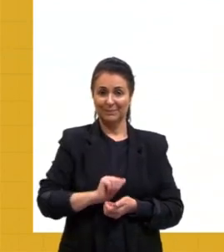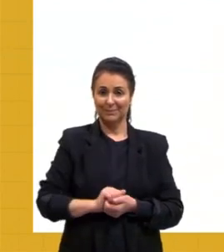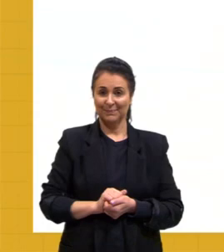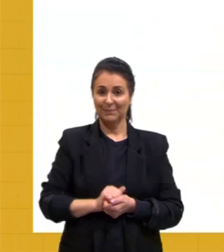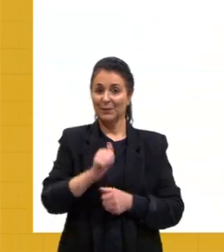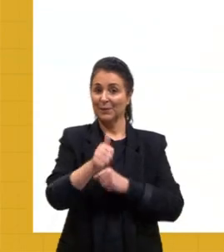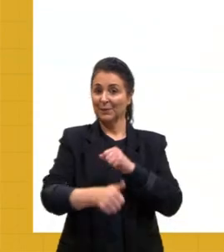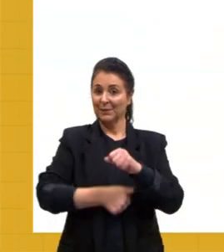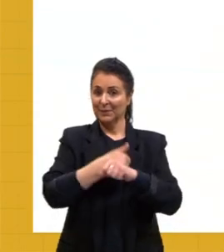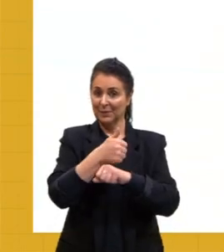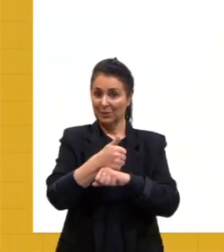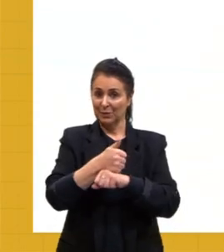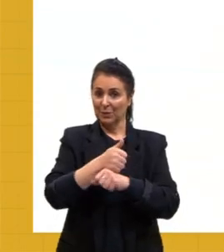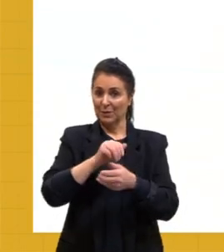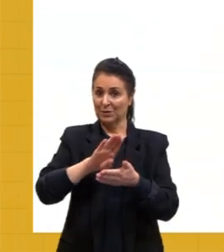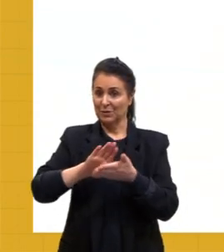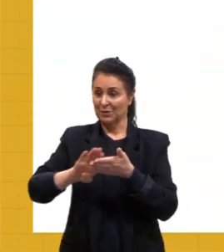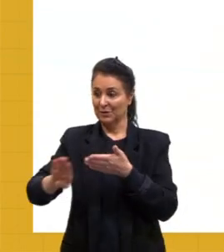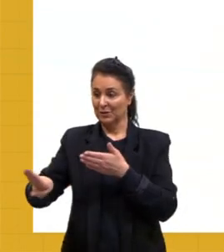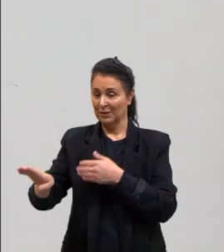substituição de A